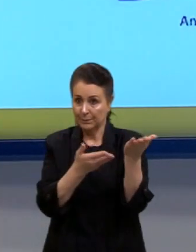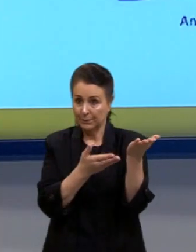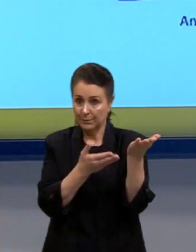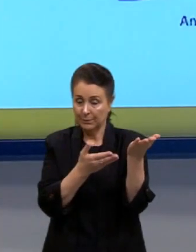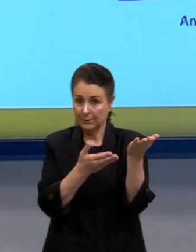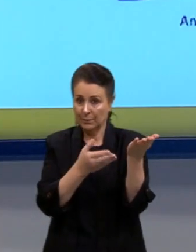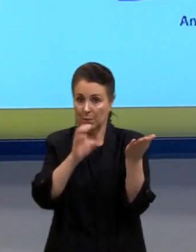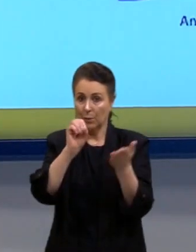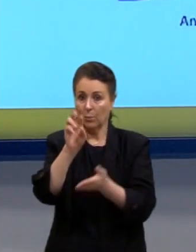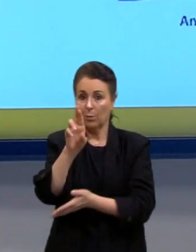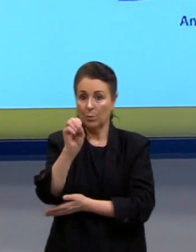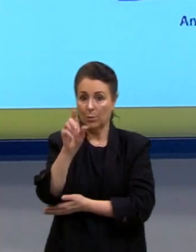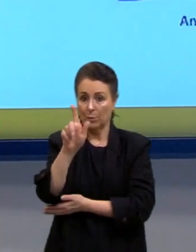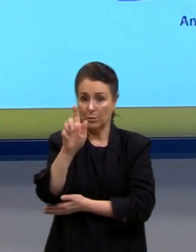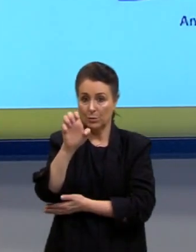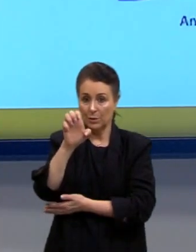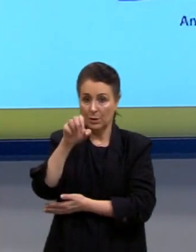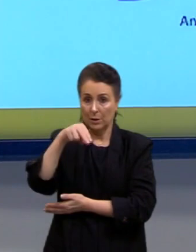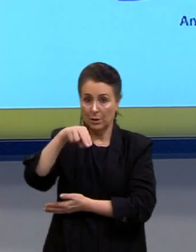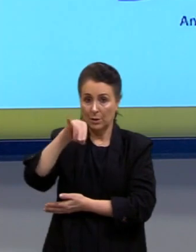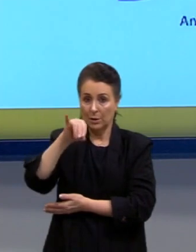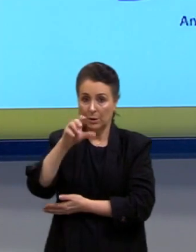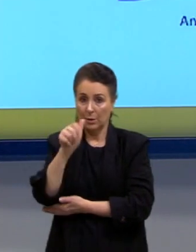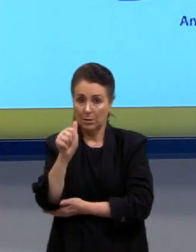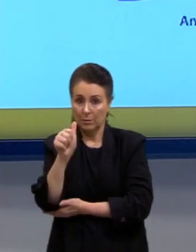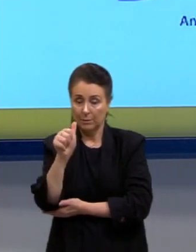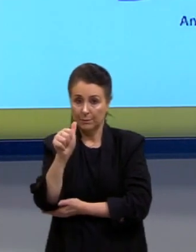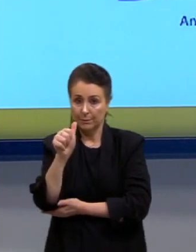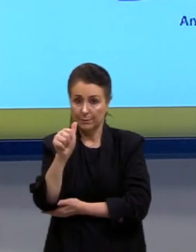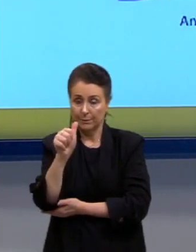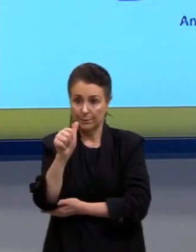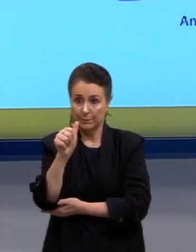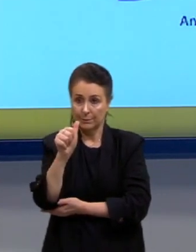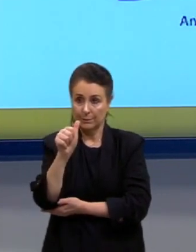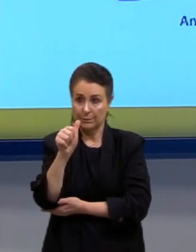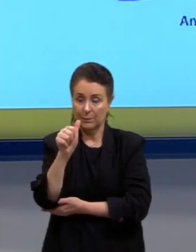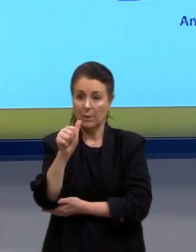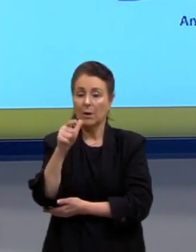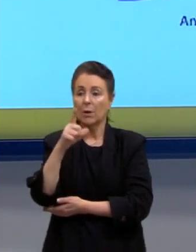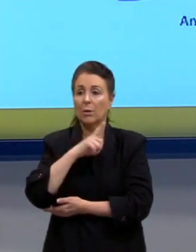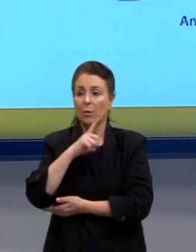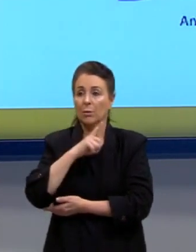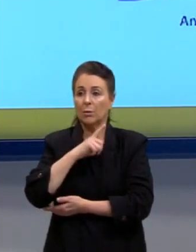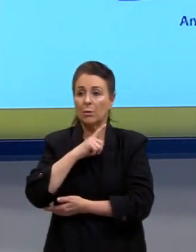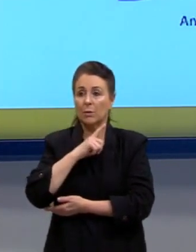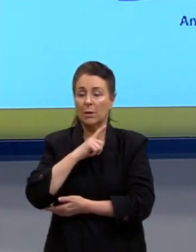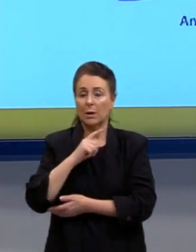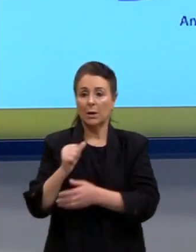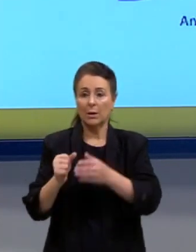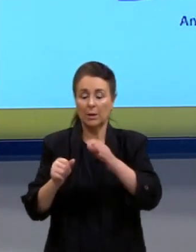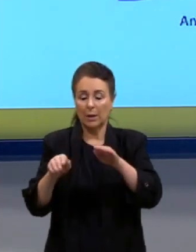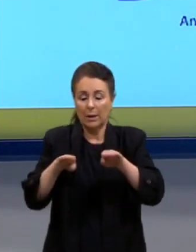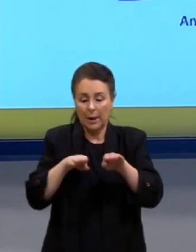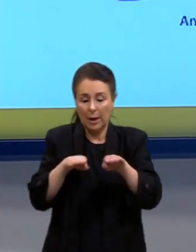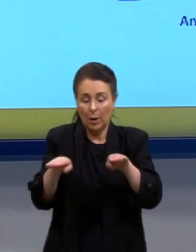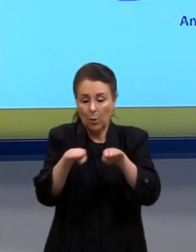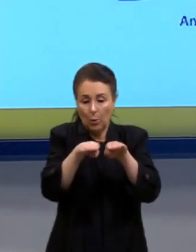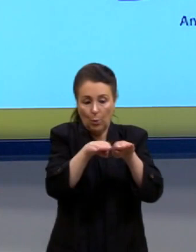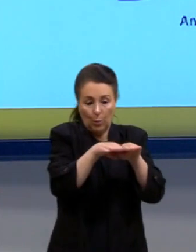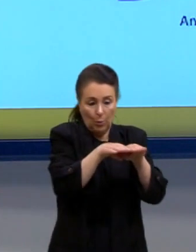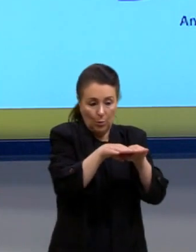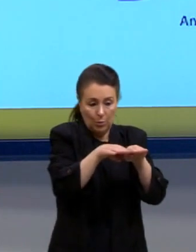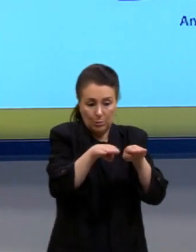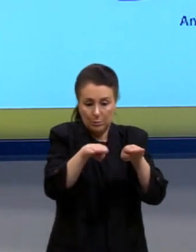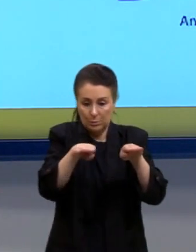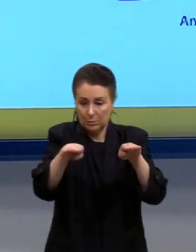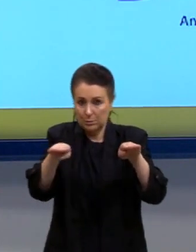Essa orogenia, então, quando nós temos a... ocorre no sistema horizontal. Isso quer dizer que ele